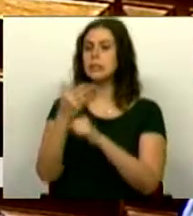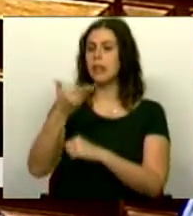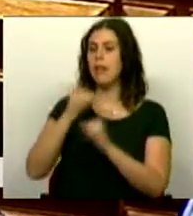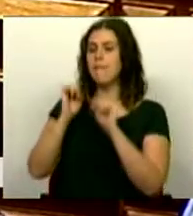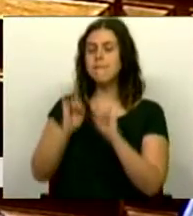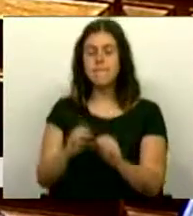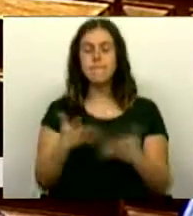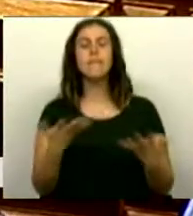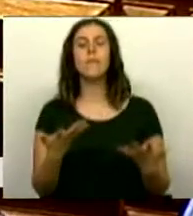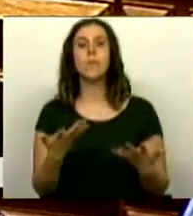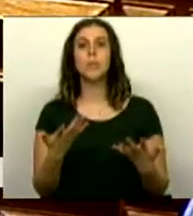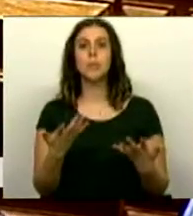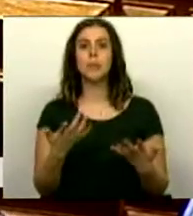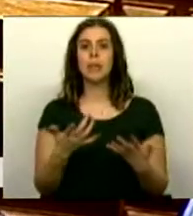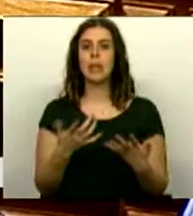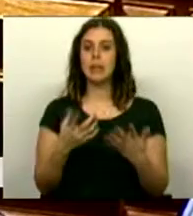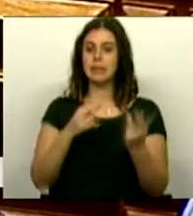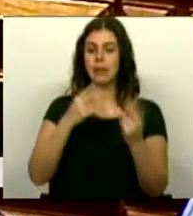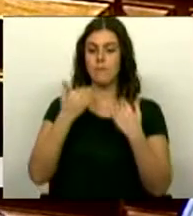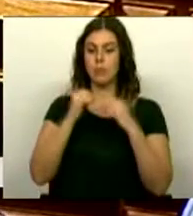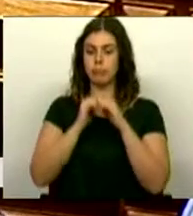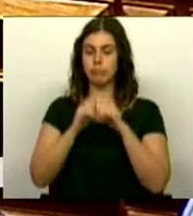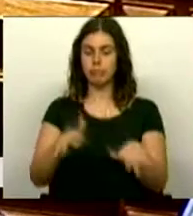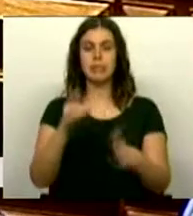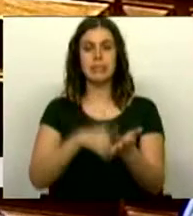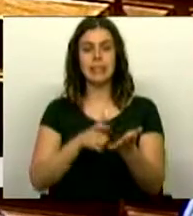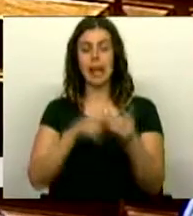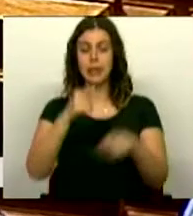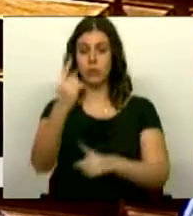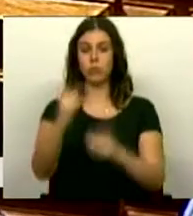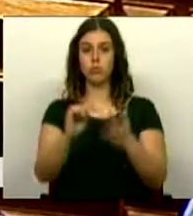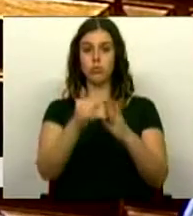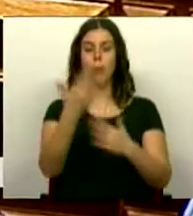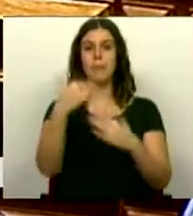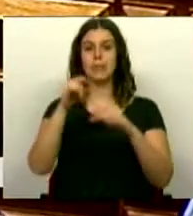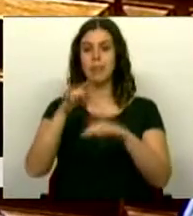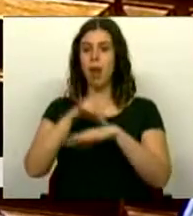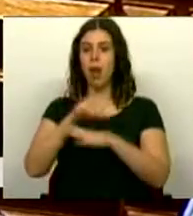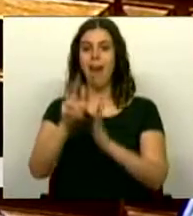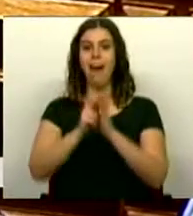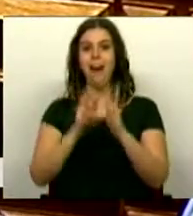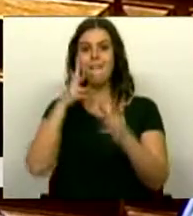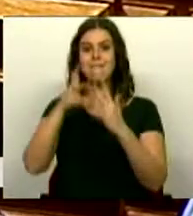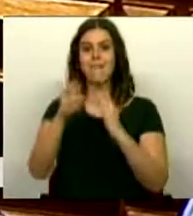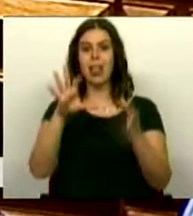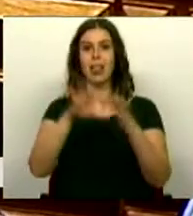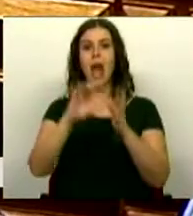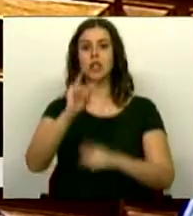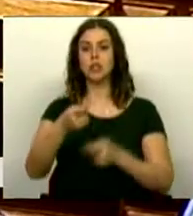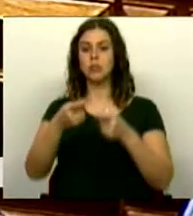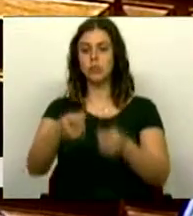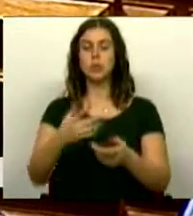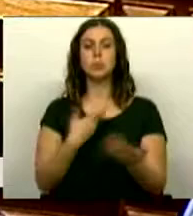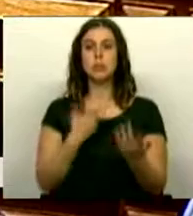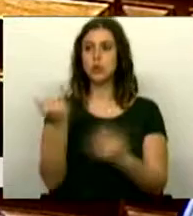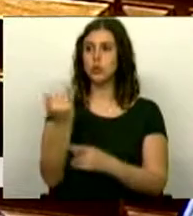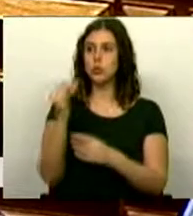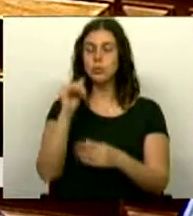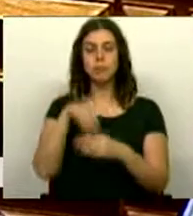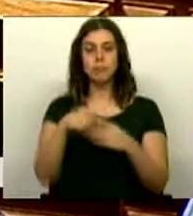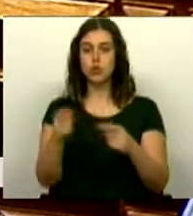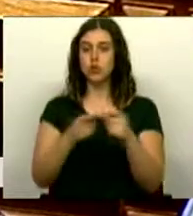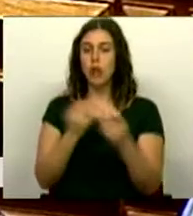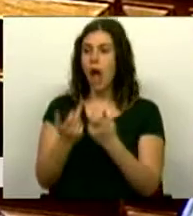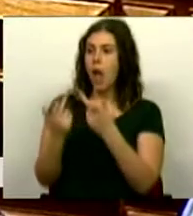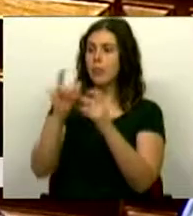acionistas, com uma necessária transmissão de informação é um dos pontos, bem como aumentar as regras de transparência relativas aos investidores institucionais, gestores